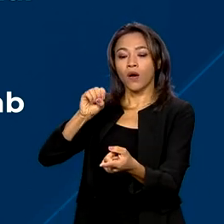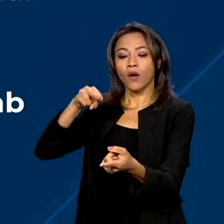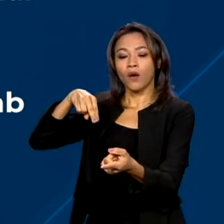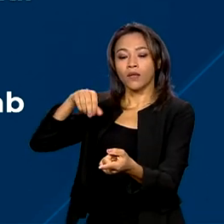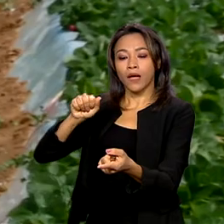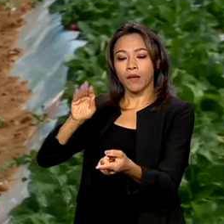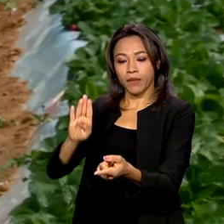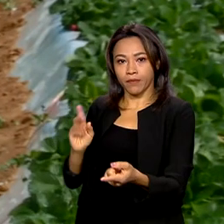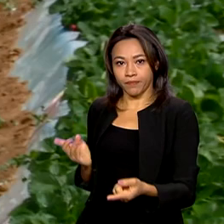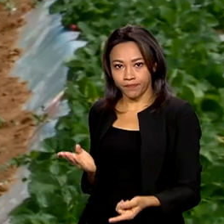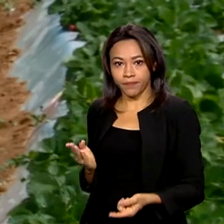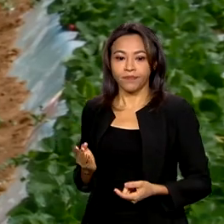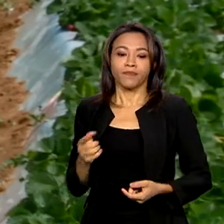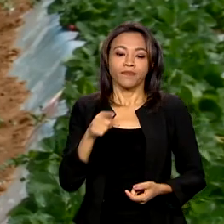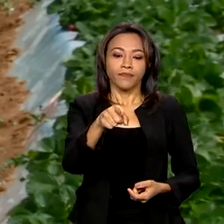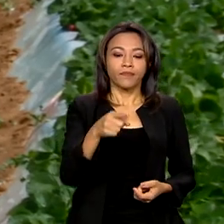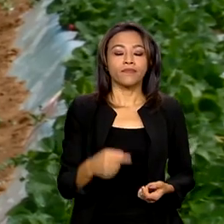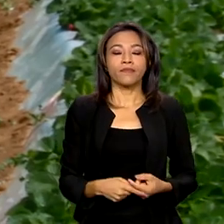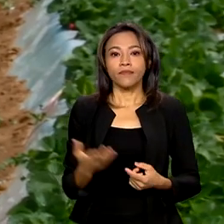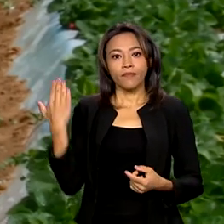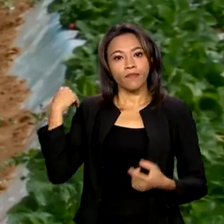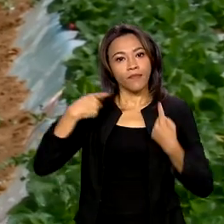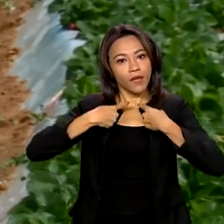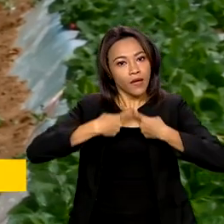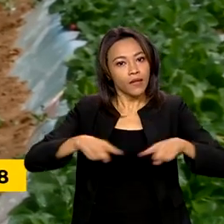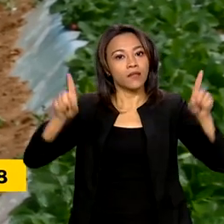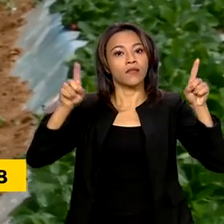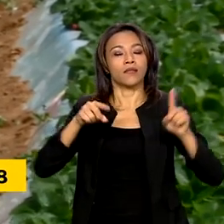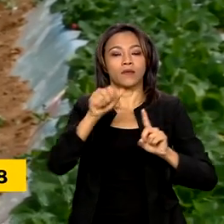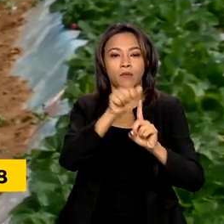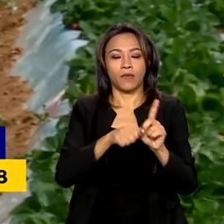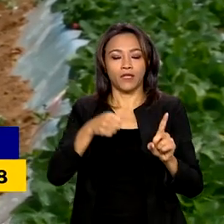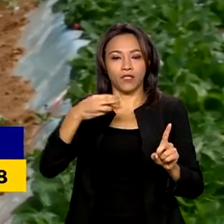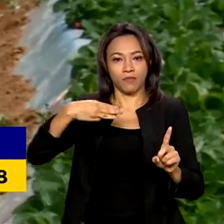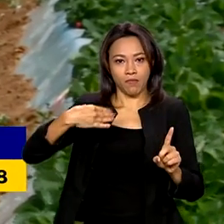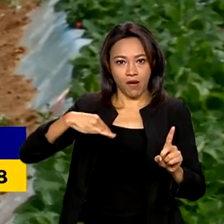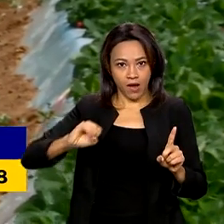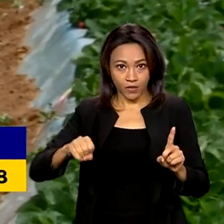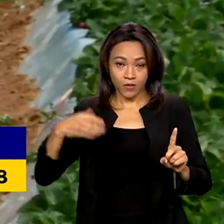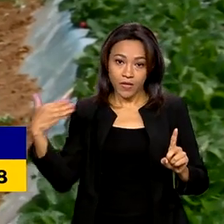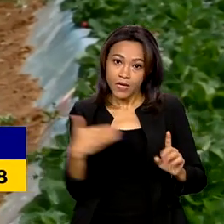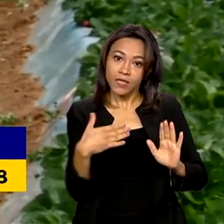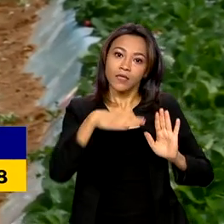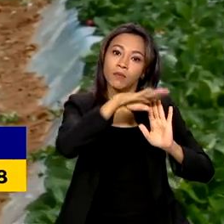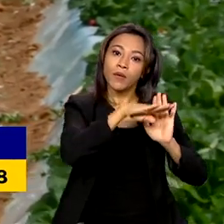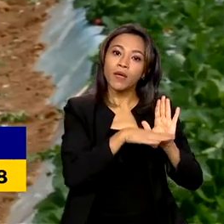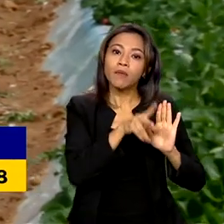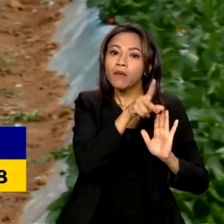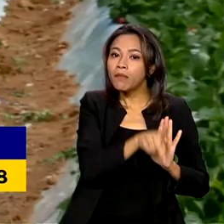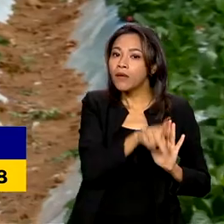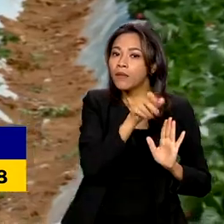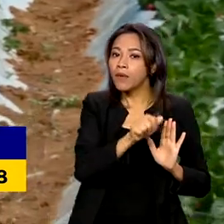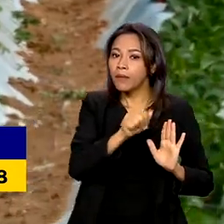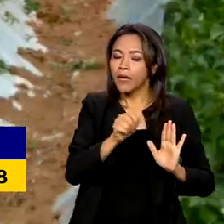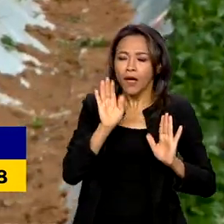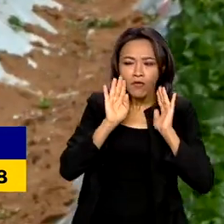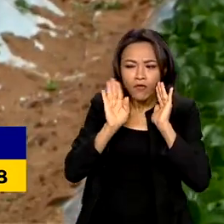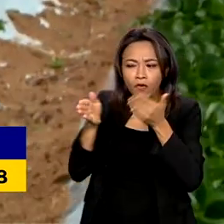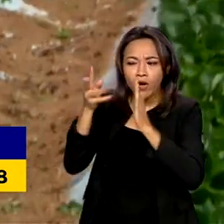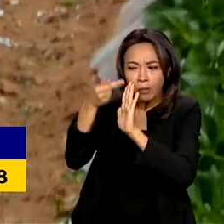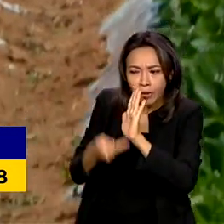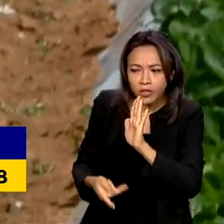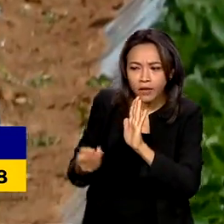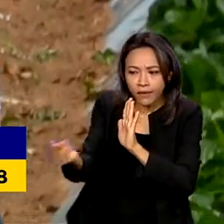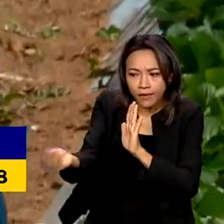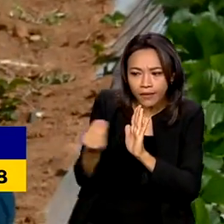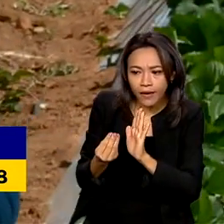Abastecimento. Relançado pelo governo em março deste ano, o Programa de Aquisição de Alimentos prioriza projetos que entregam produtos